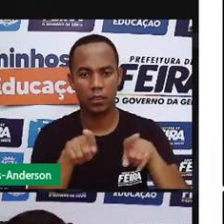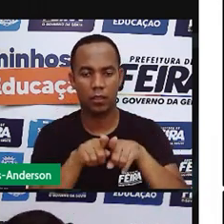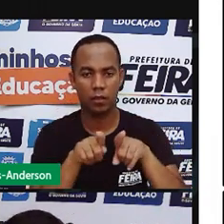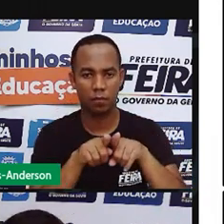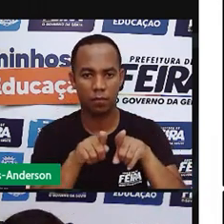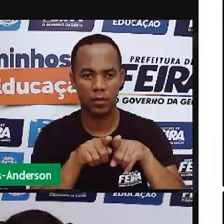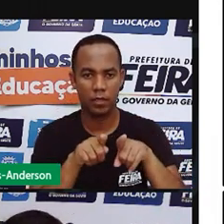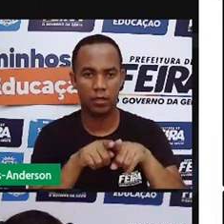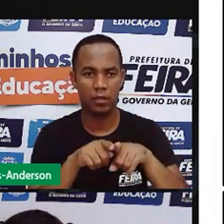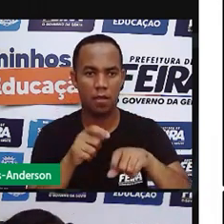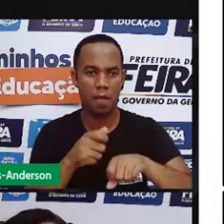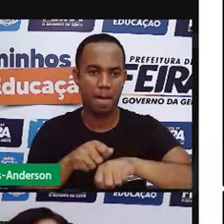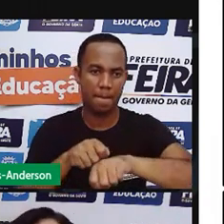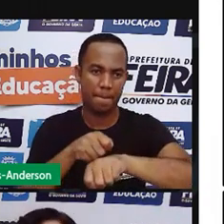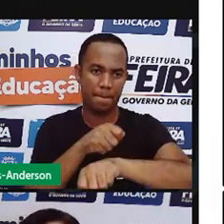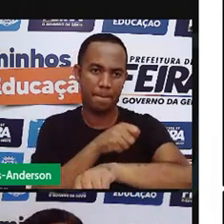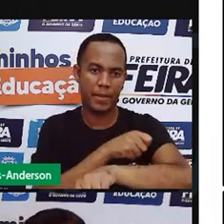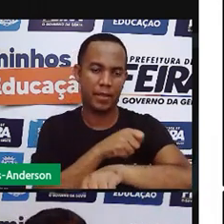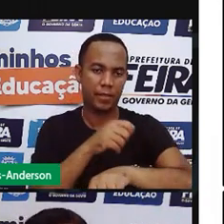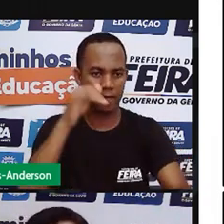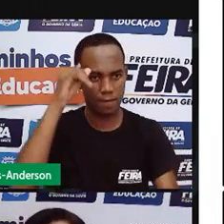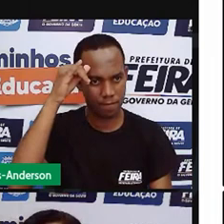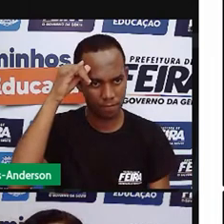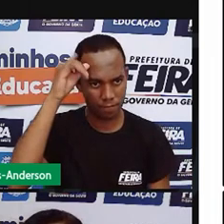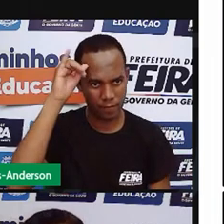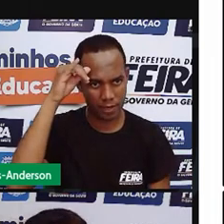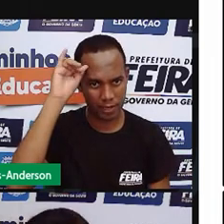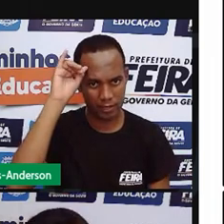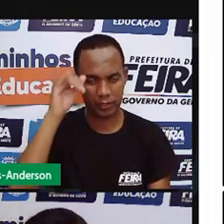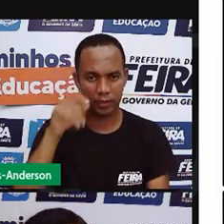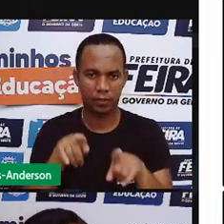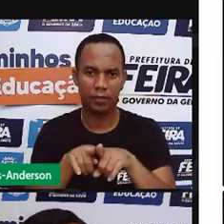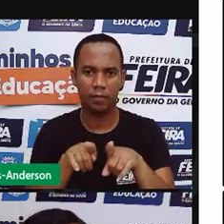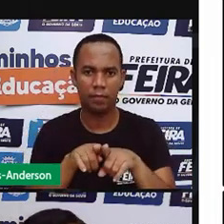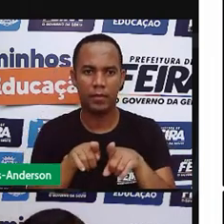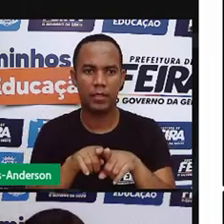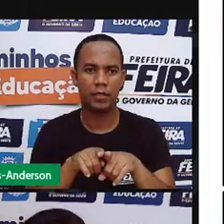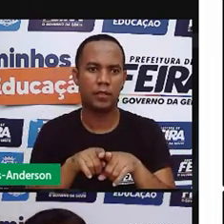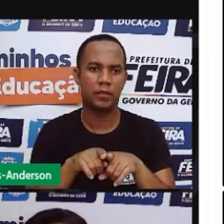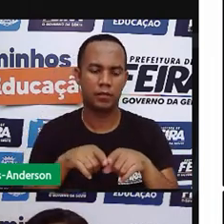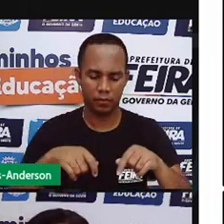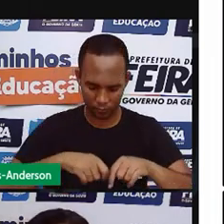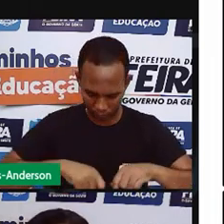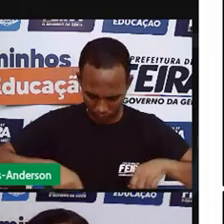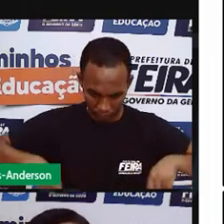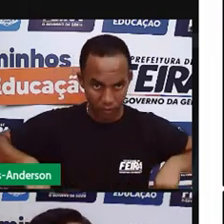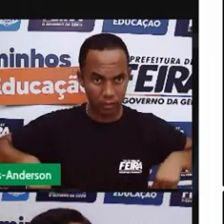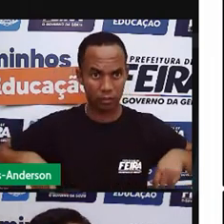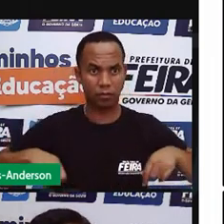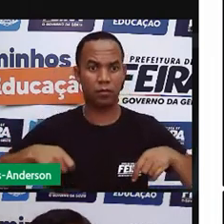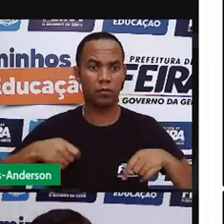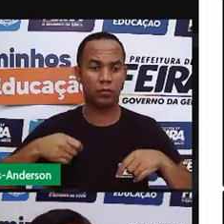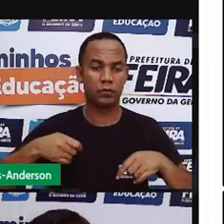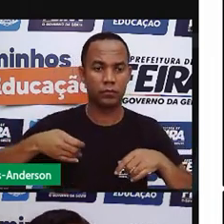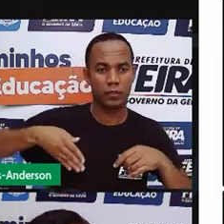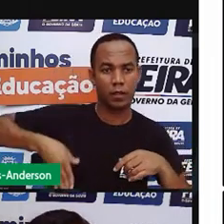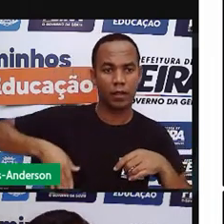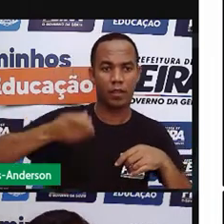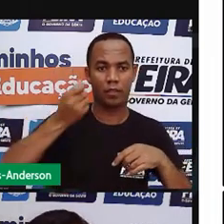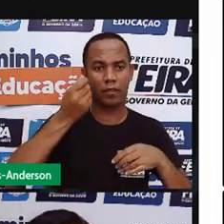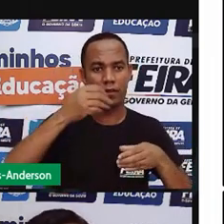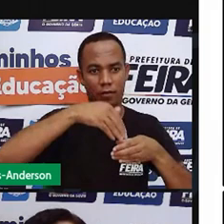pele do gado, que vira cinto, carteira, bolsa, boné,